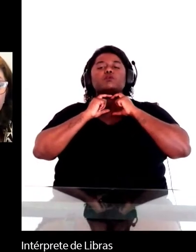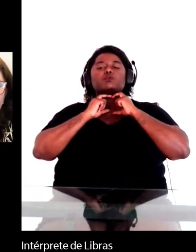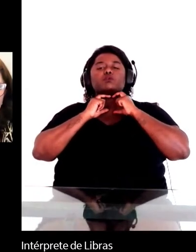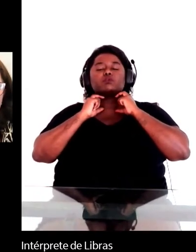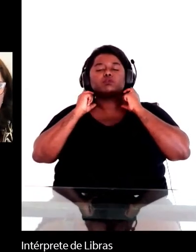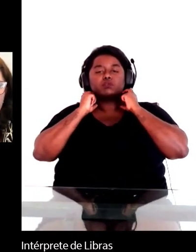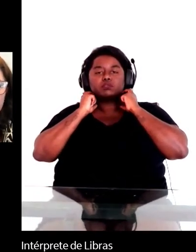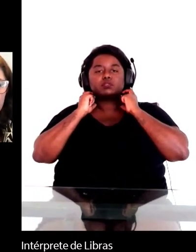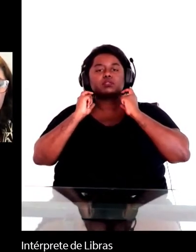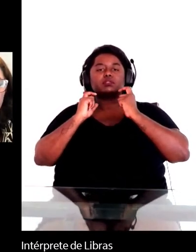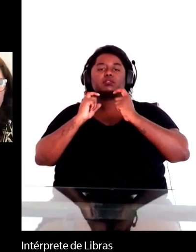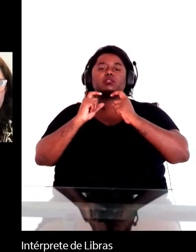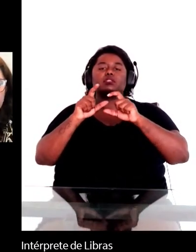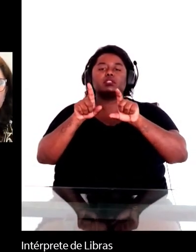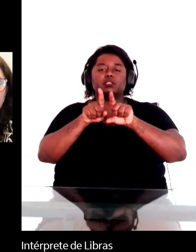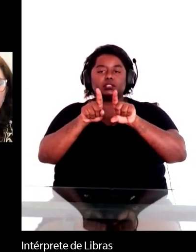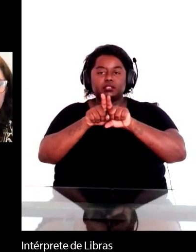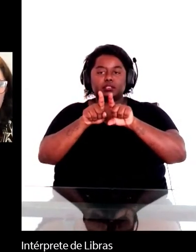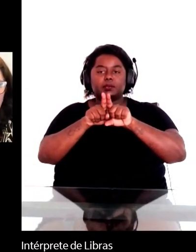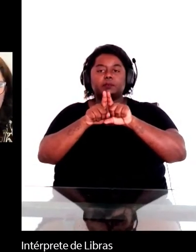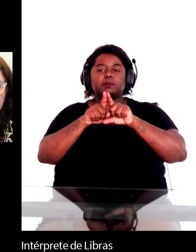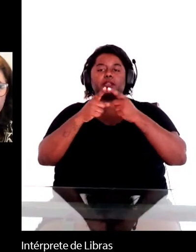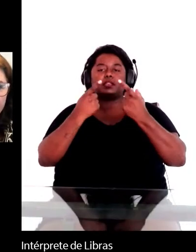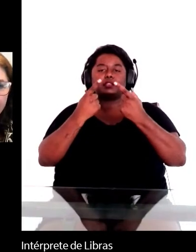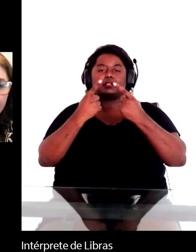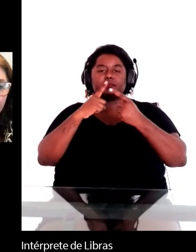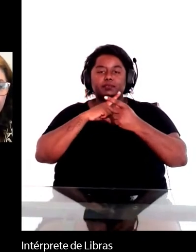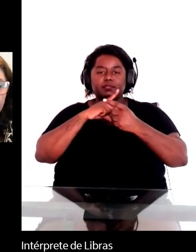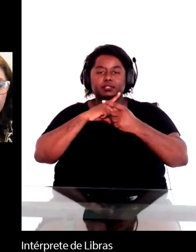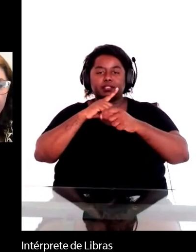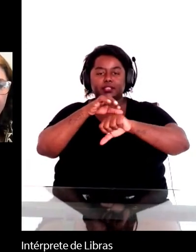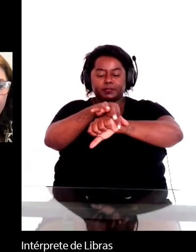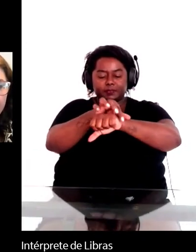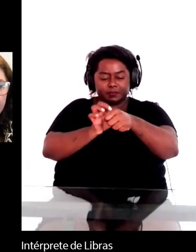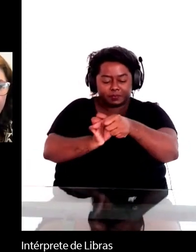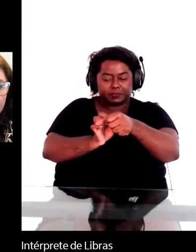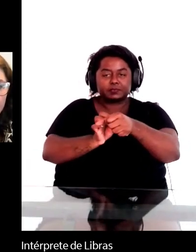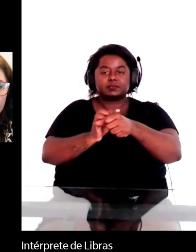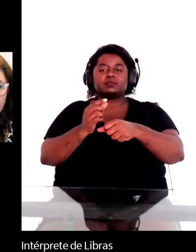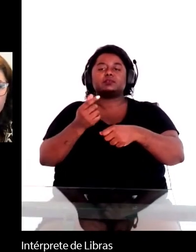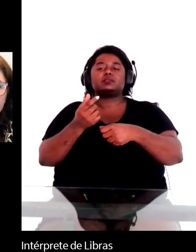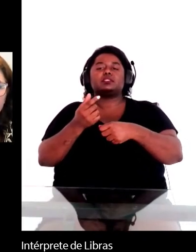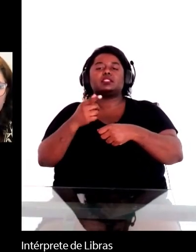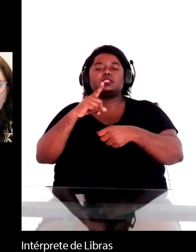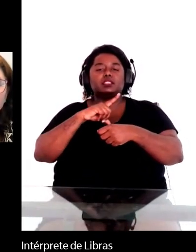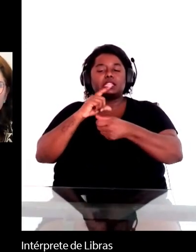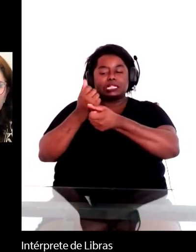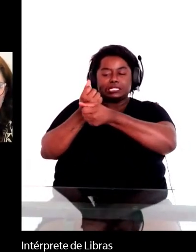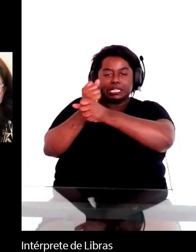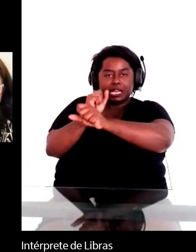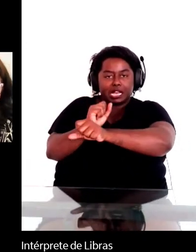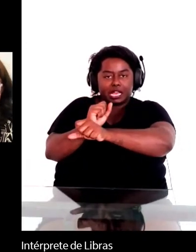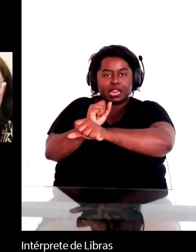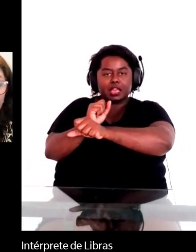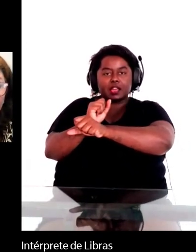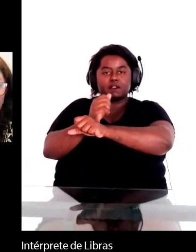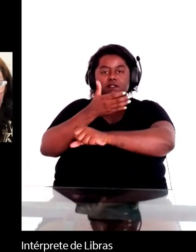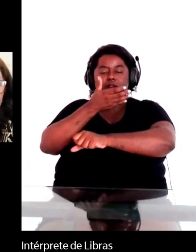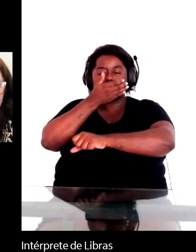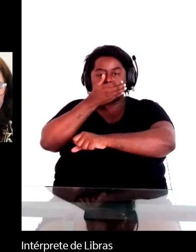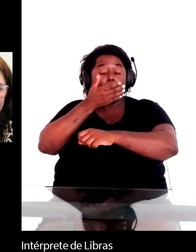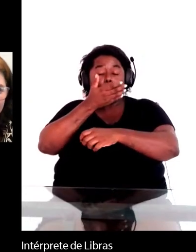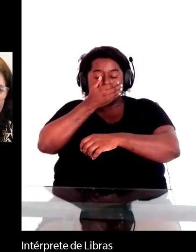ferro ao pé, leg iron, máscara de folha de flandres, escravo de contrabando, contraband slave.